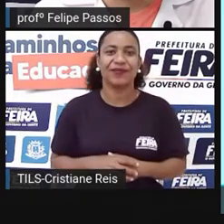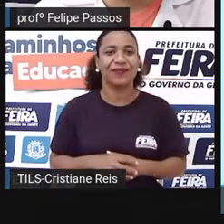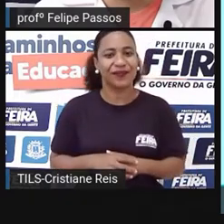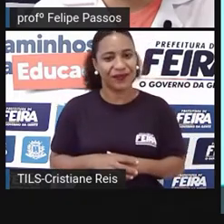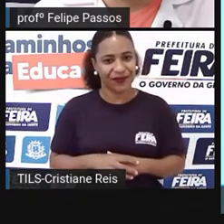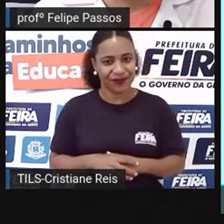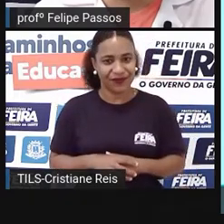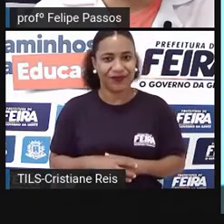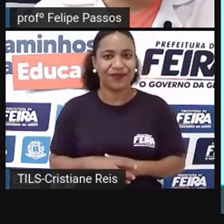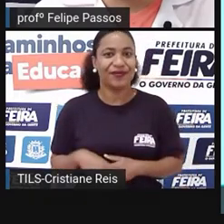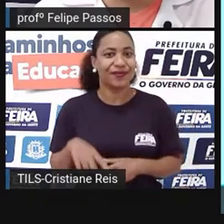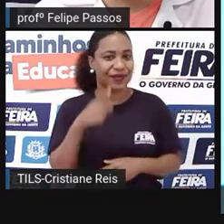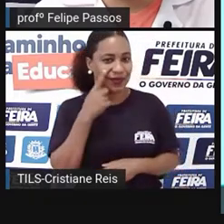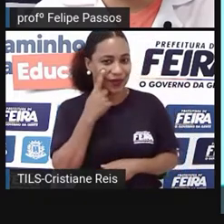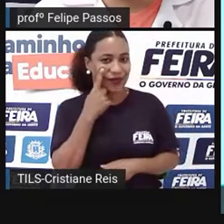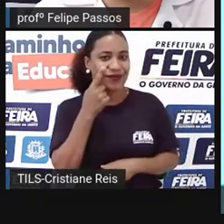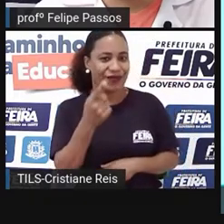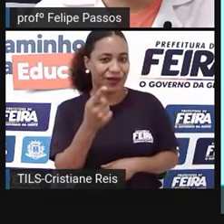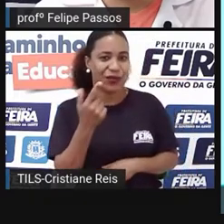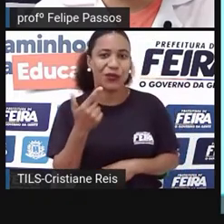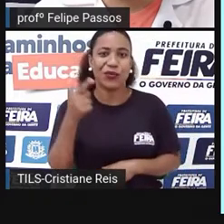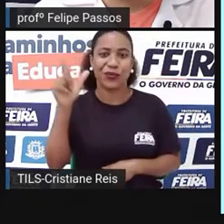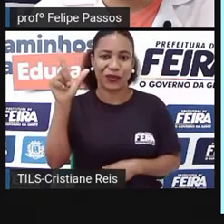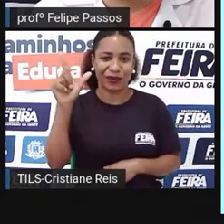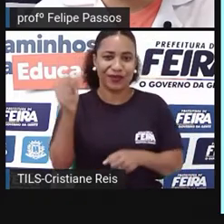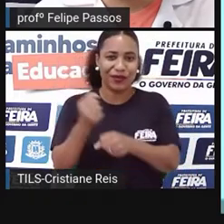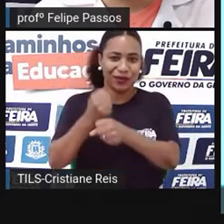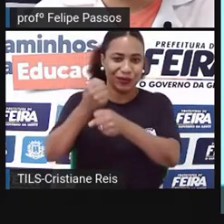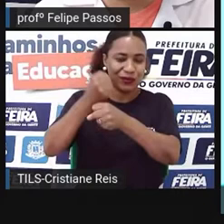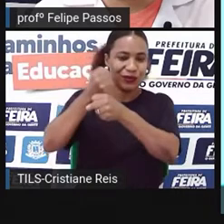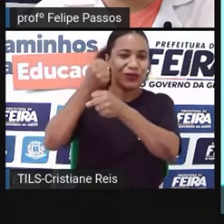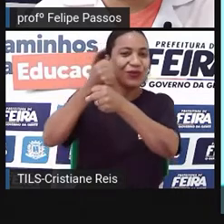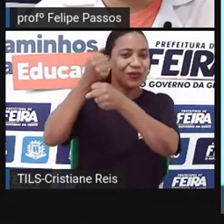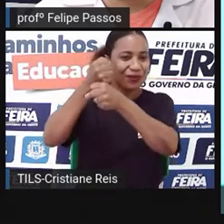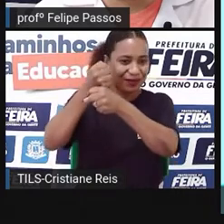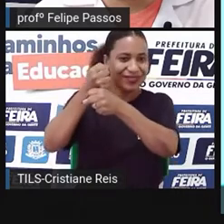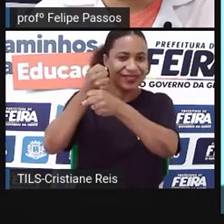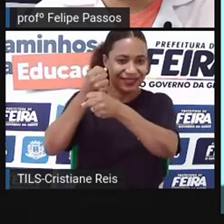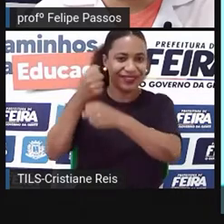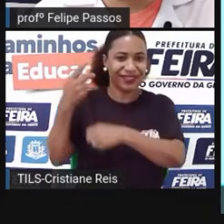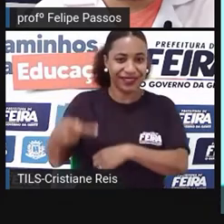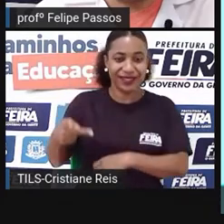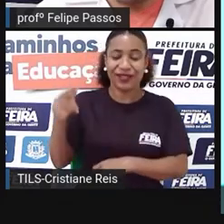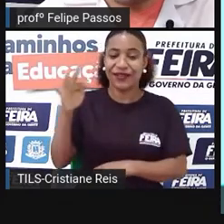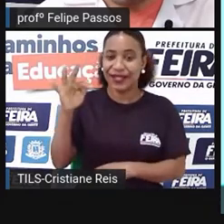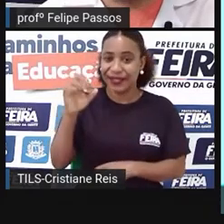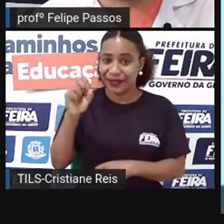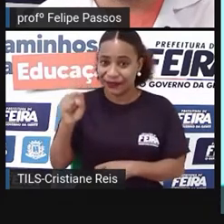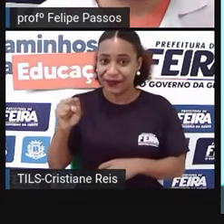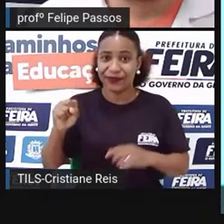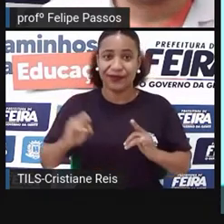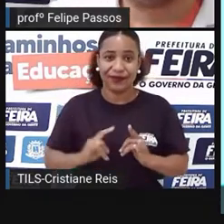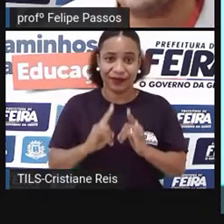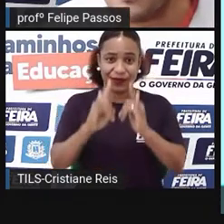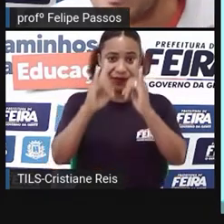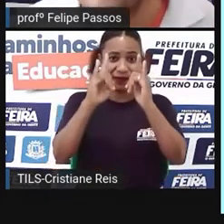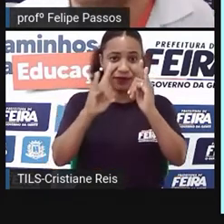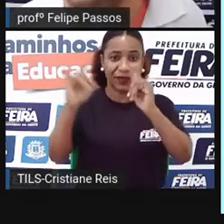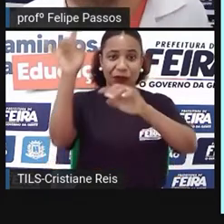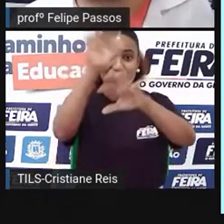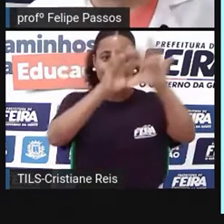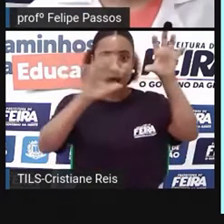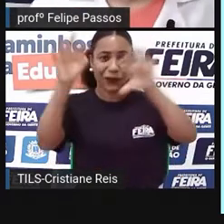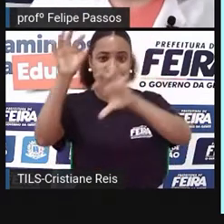aí é outro trabalho para uma construtora, uma construtora na cidade. Então, aí é um apartamento decorado dessa